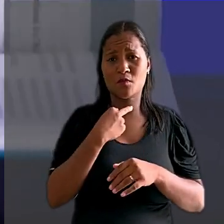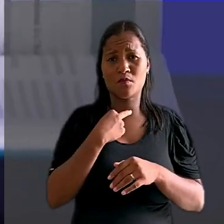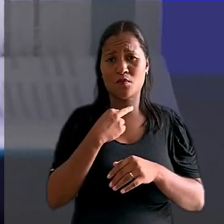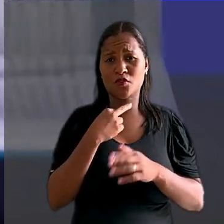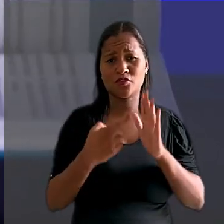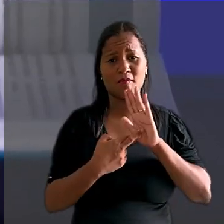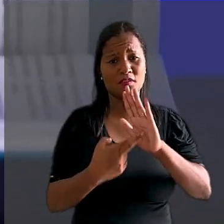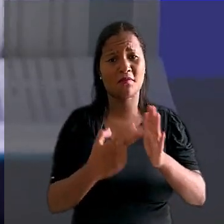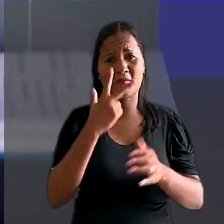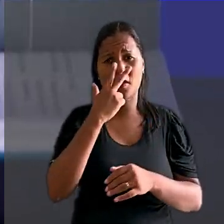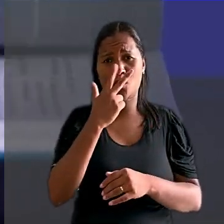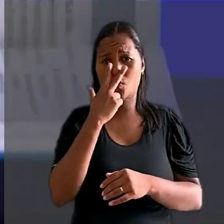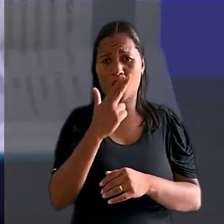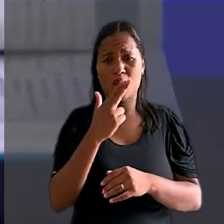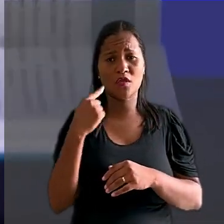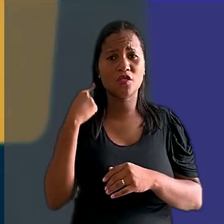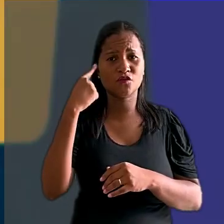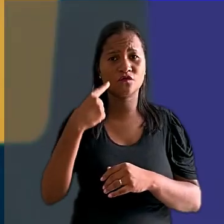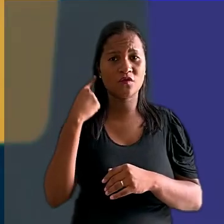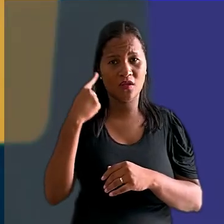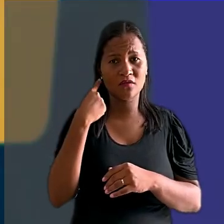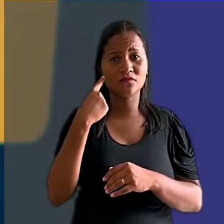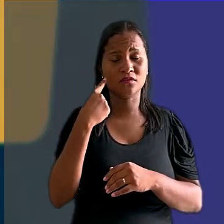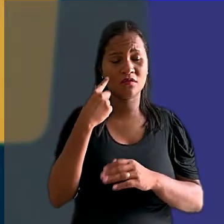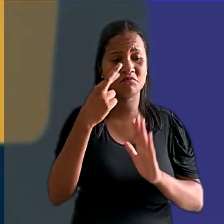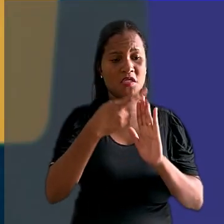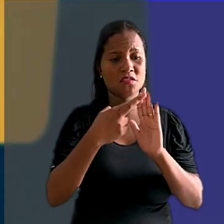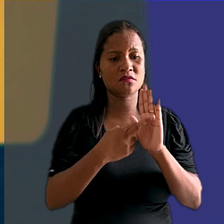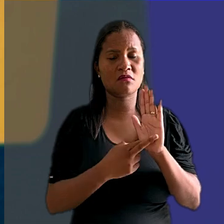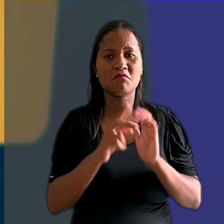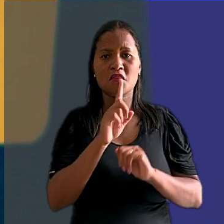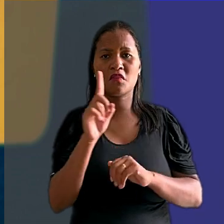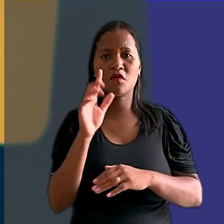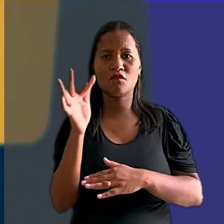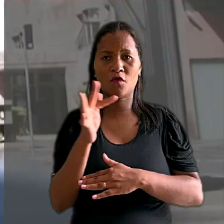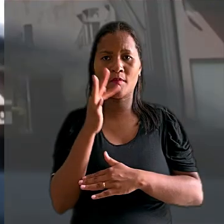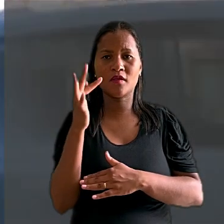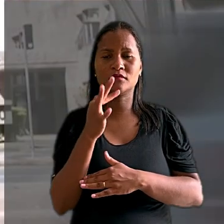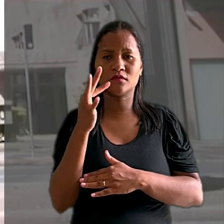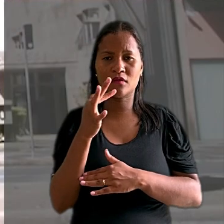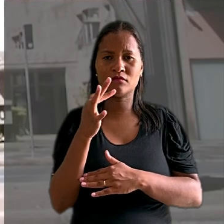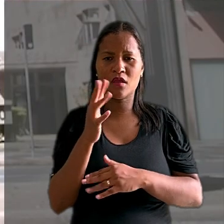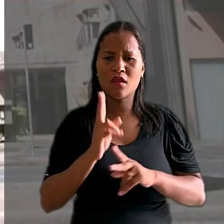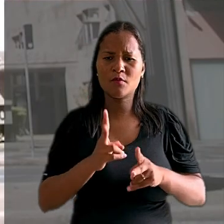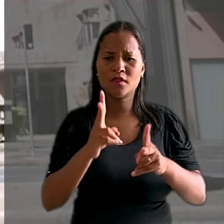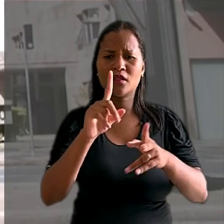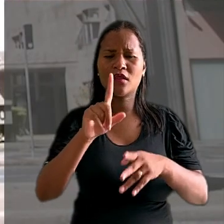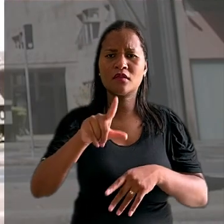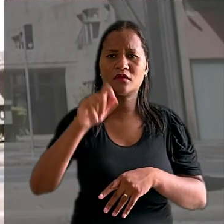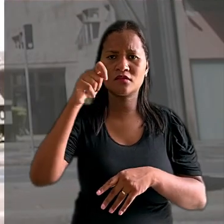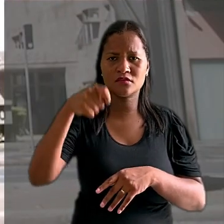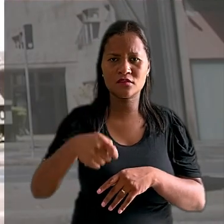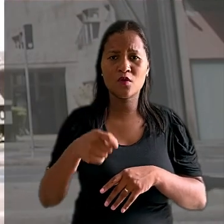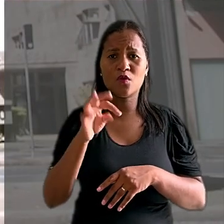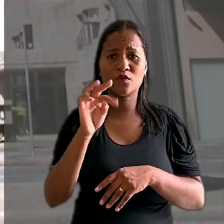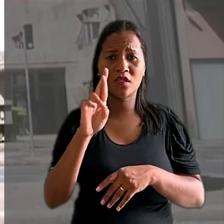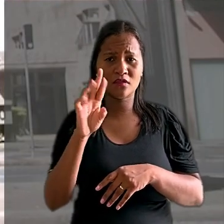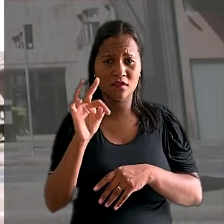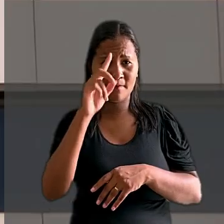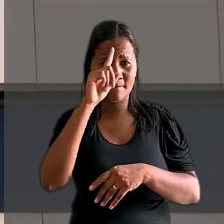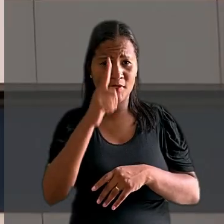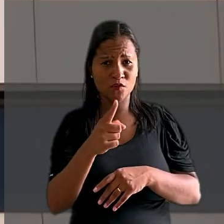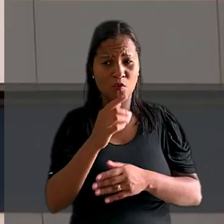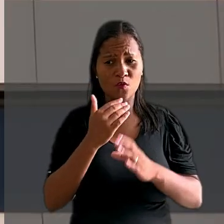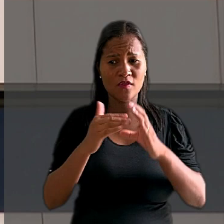representados pelo mesmo advogado e esse requisito não fora formalizado. Ao manter a decisão, o TRT também